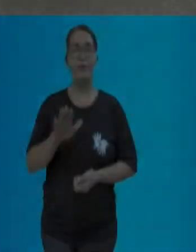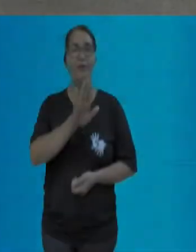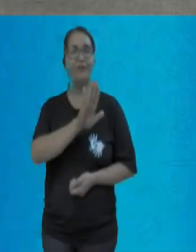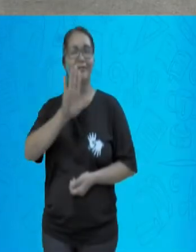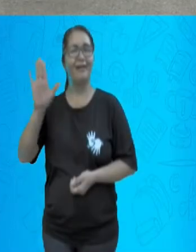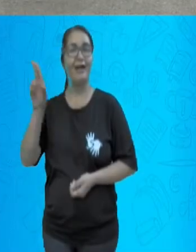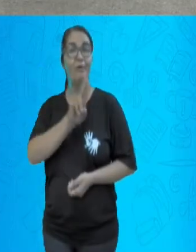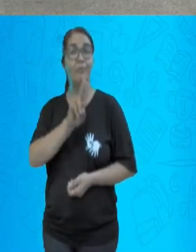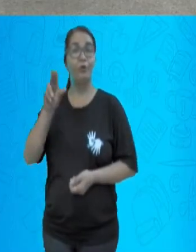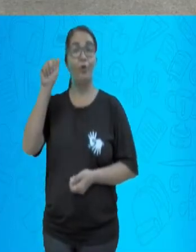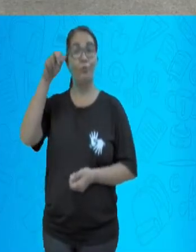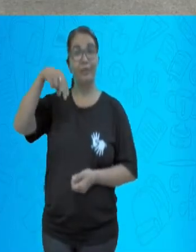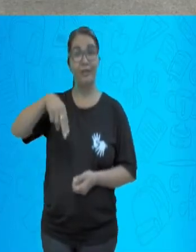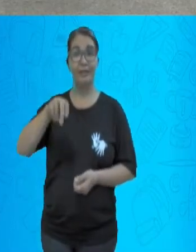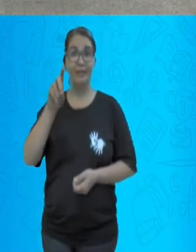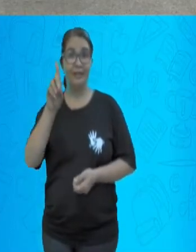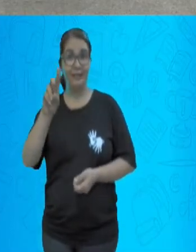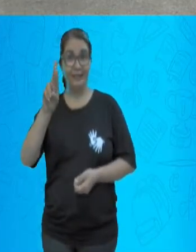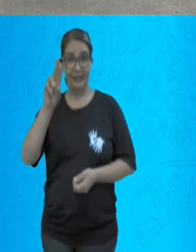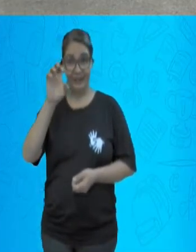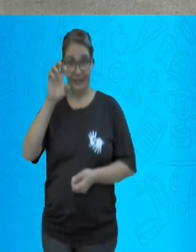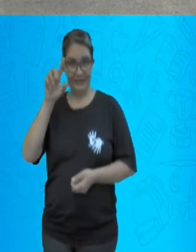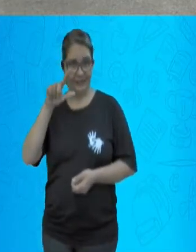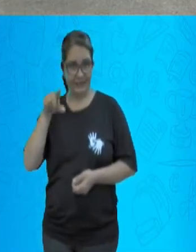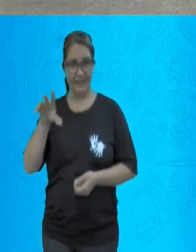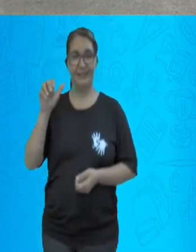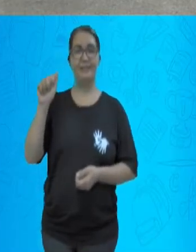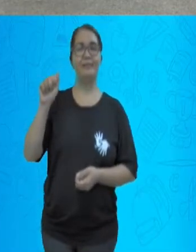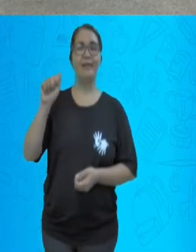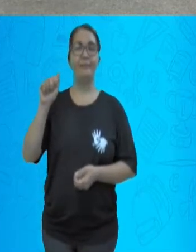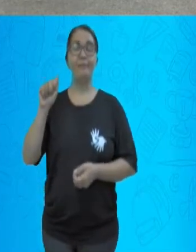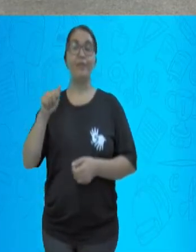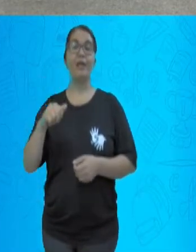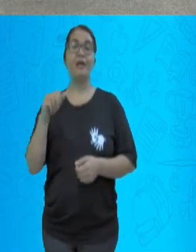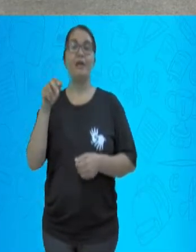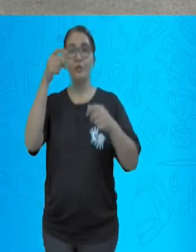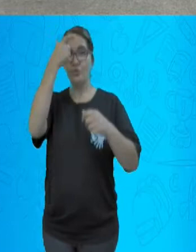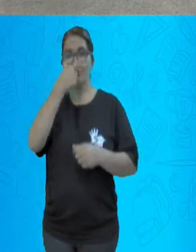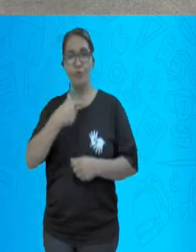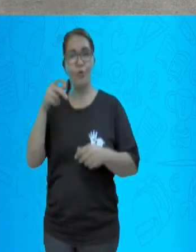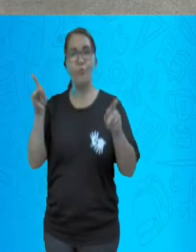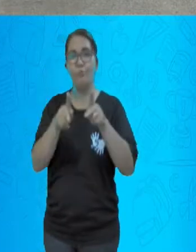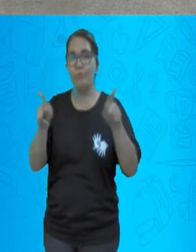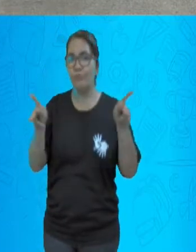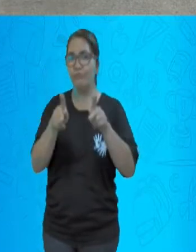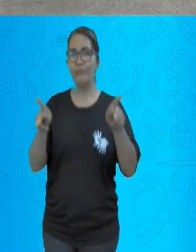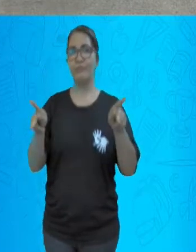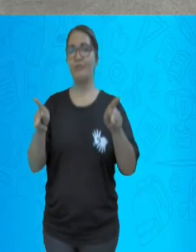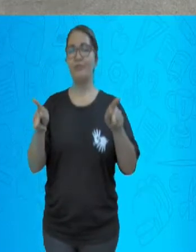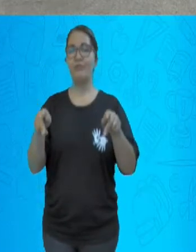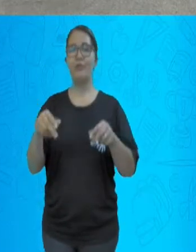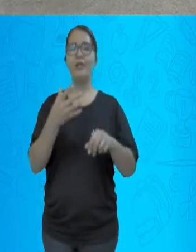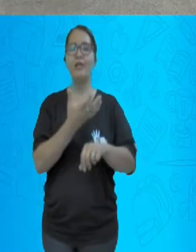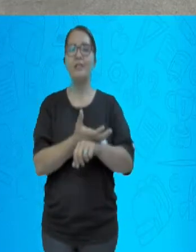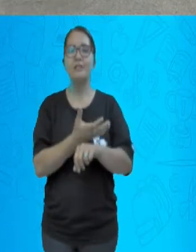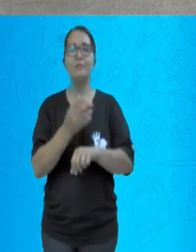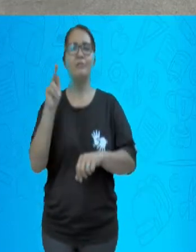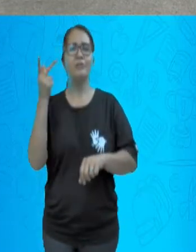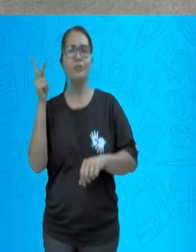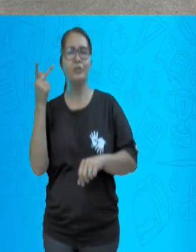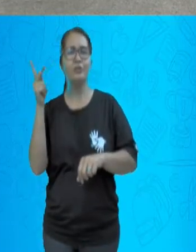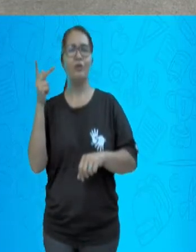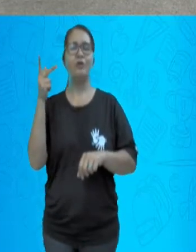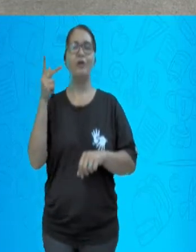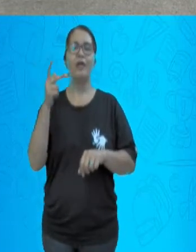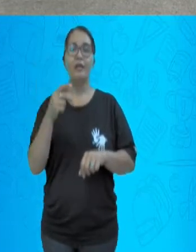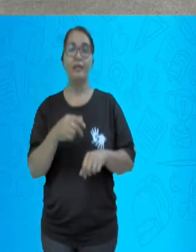Olá, sou Andresa Magalhães, professora de História da Secretaria Municipal de Governador Valadares. O assunto a ser